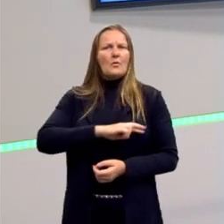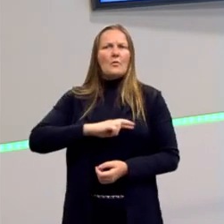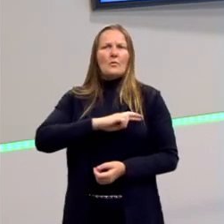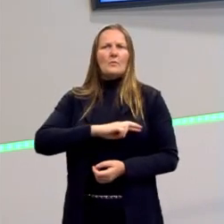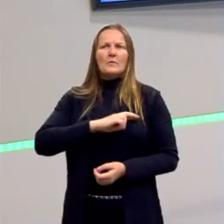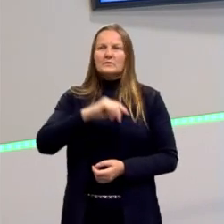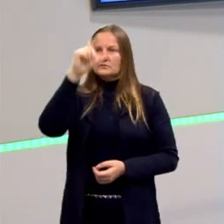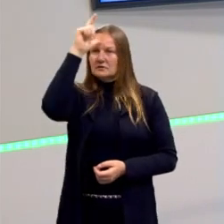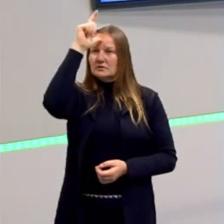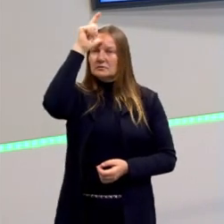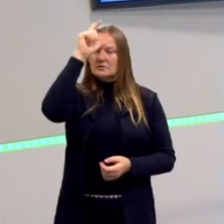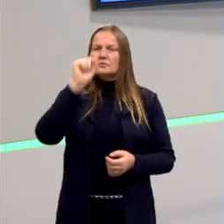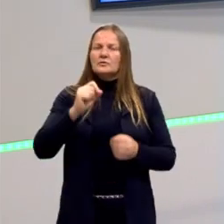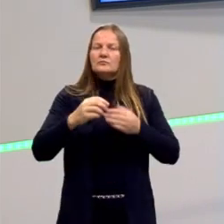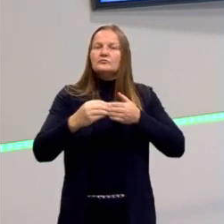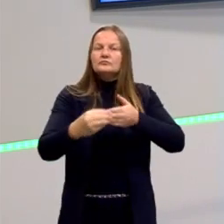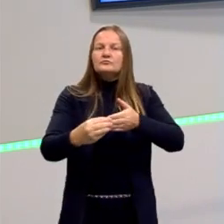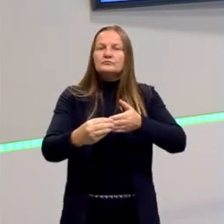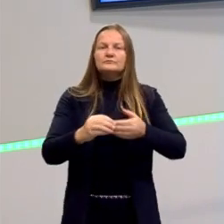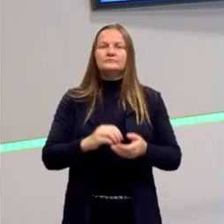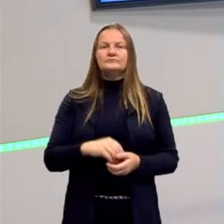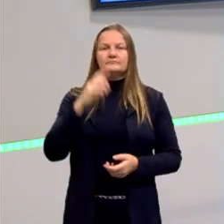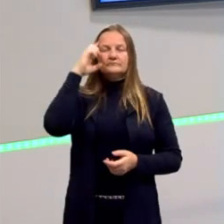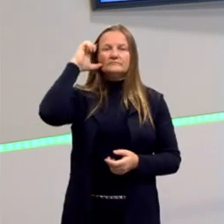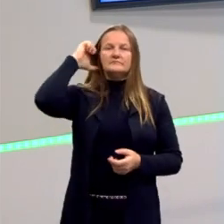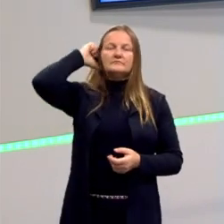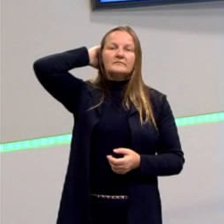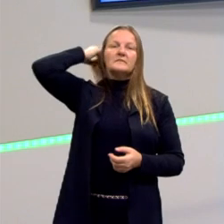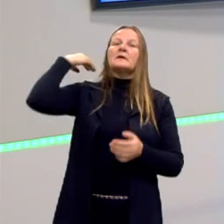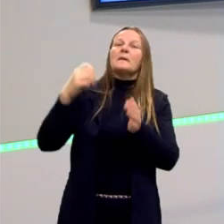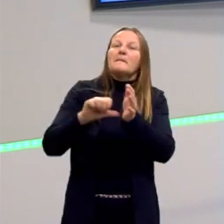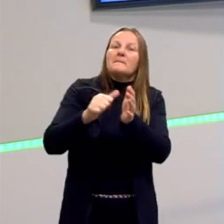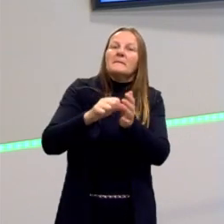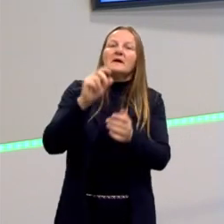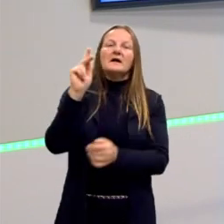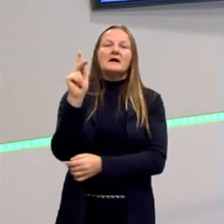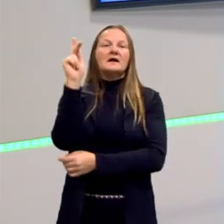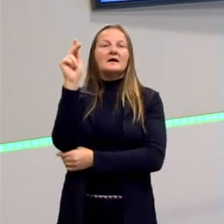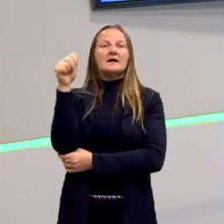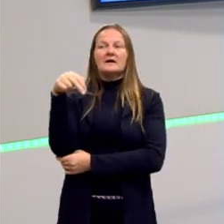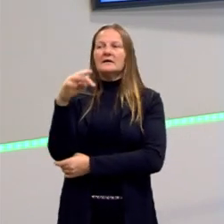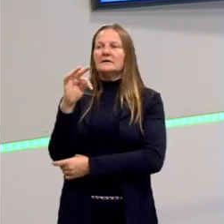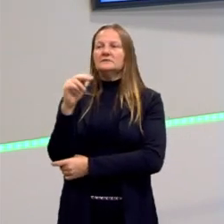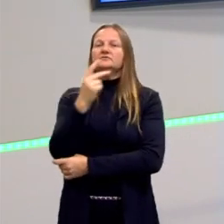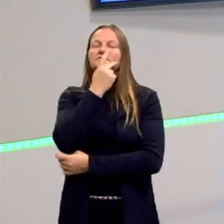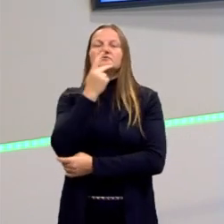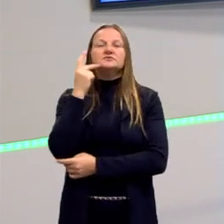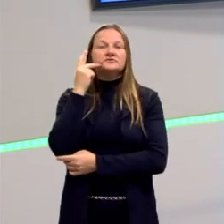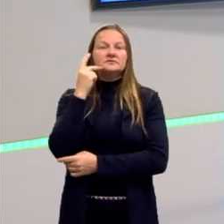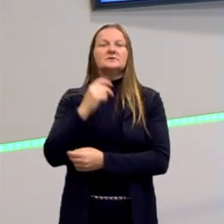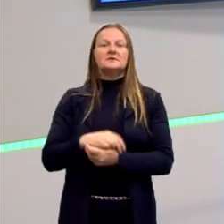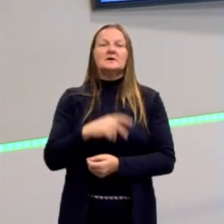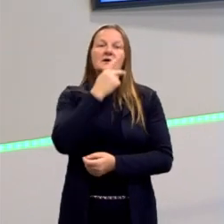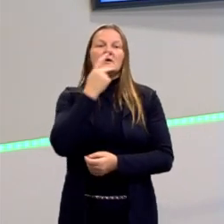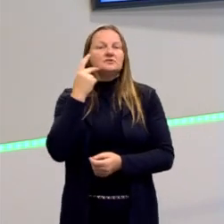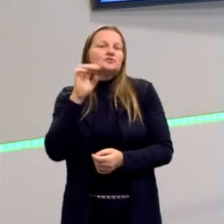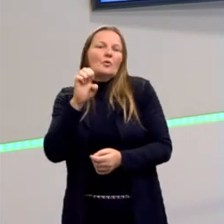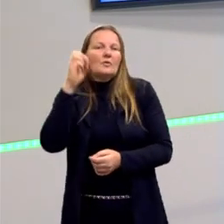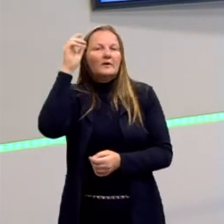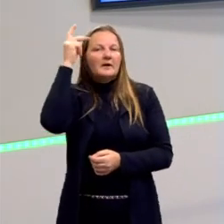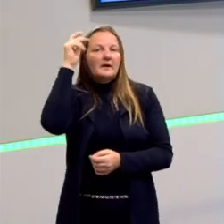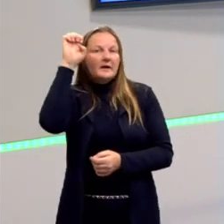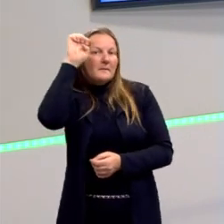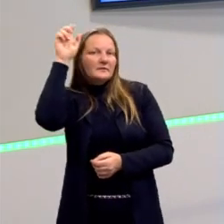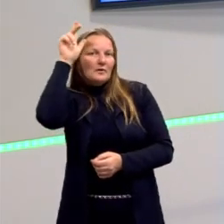alemães irão seguir? Basicamente, eles seguem Kant. Eles vão valorizar o quê? A experiência e